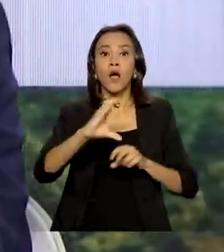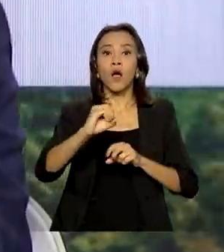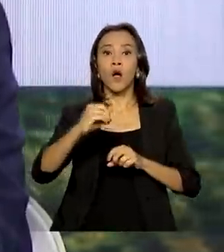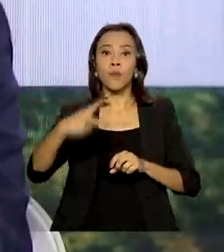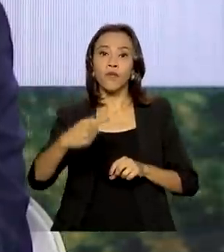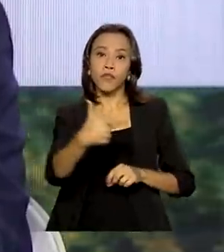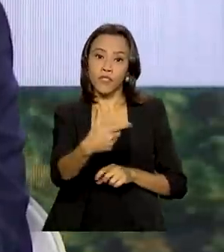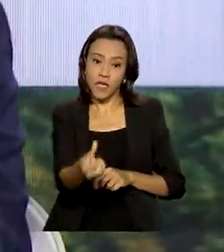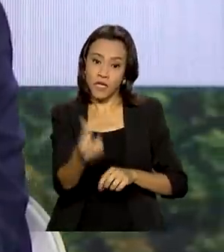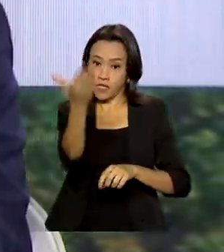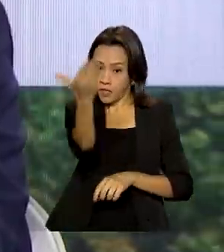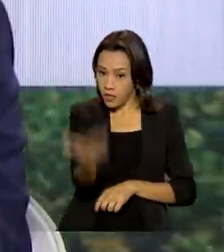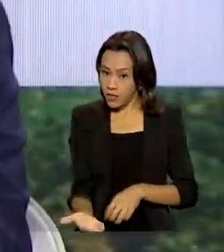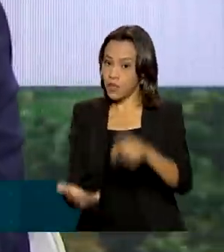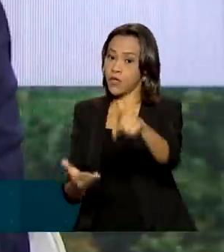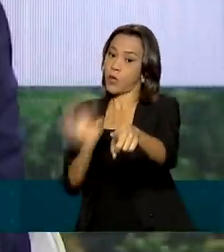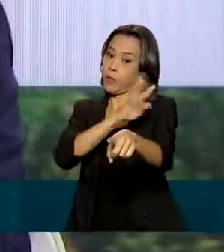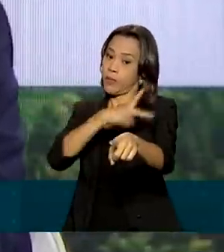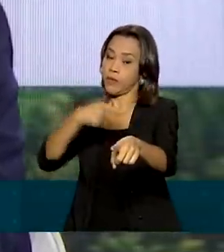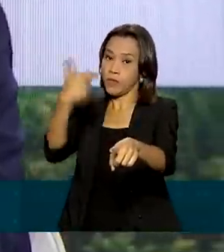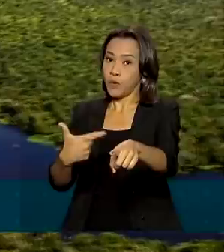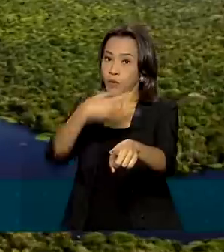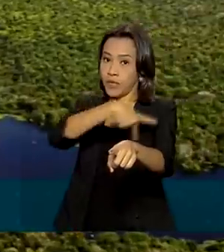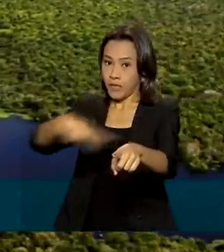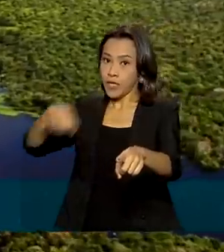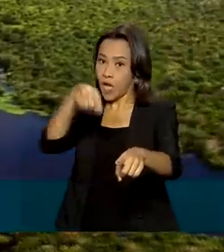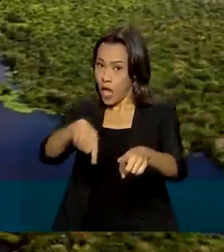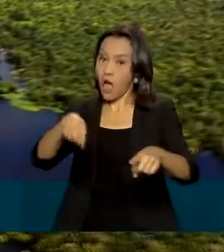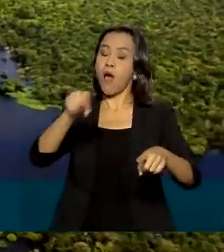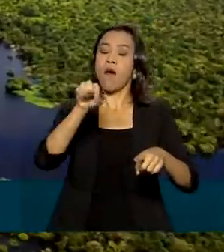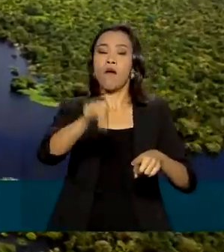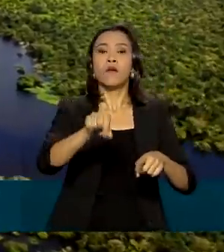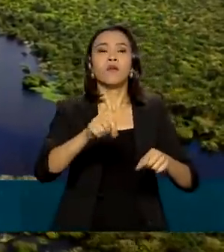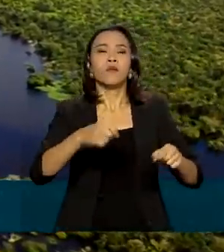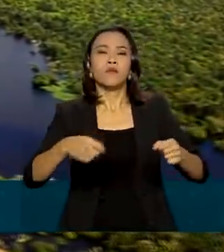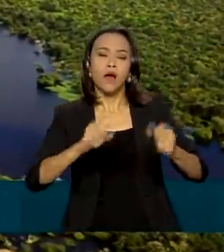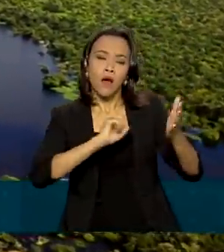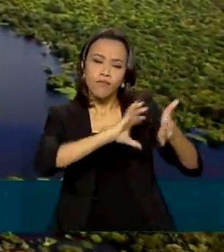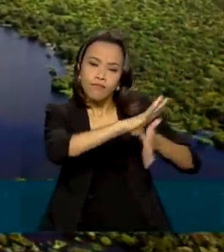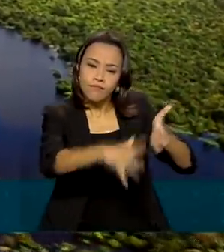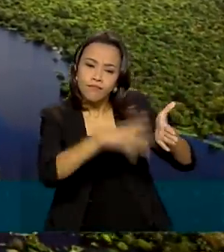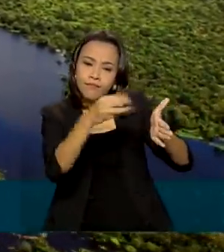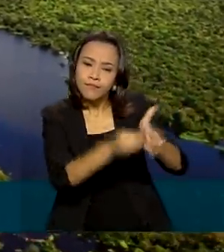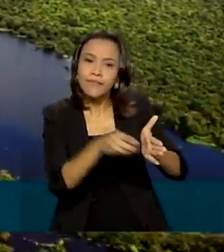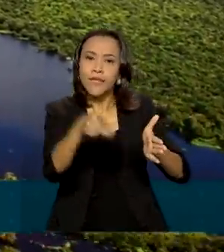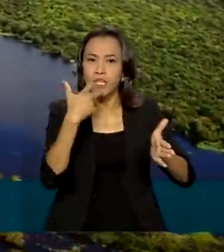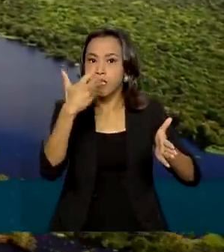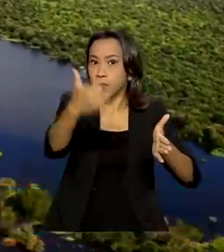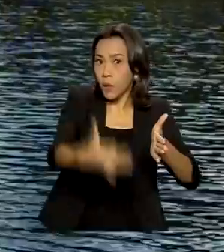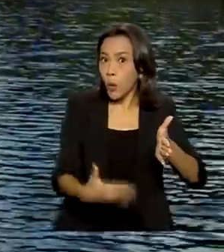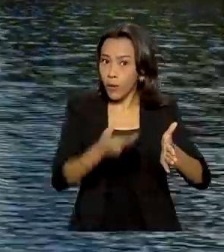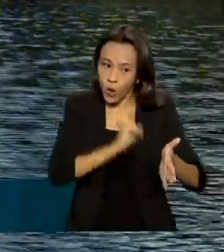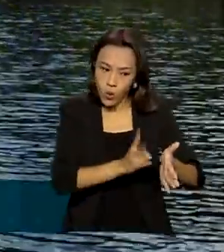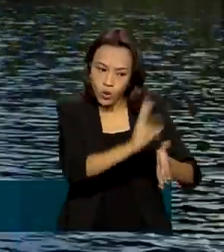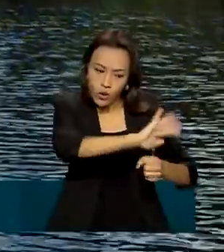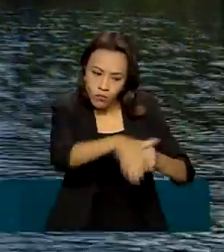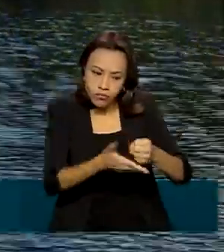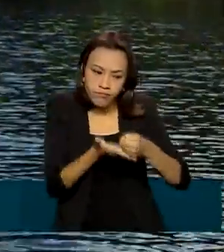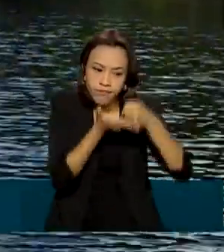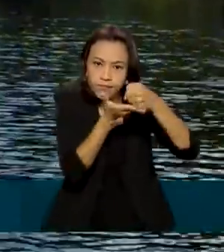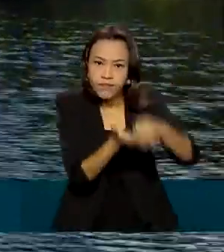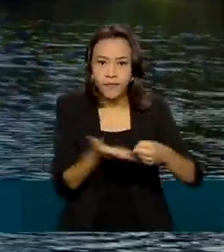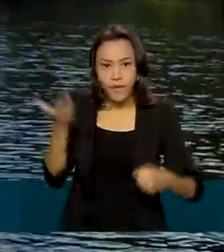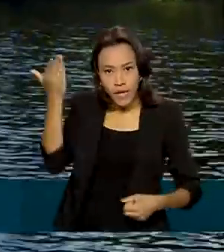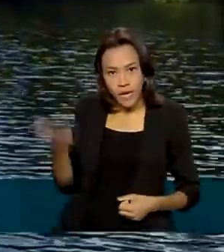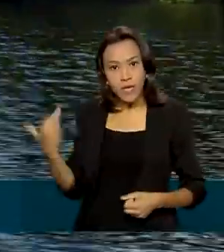Hamilton Mourão, que preside o Conselho Nacional da Amazônia Legal, defendeu a importância do desenvolvimento sustentável da Amazônia. Segundo ele,